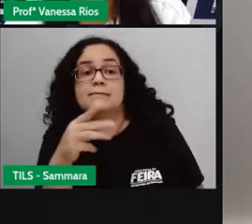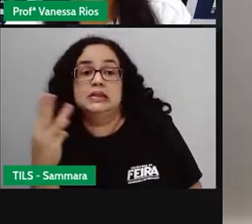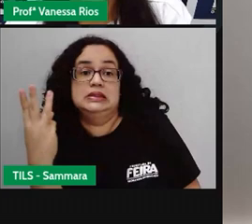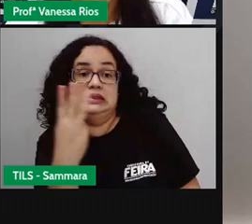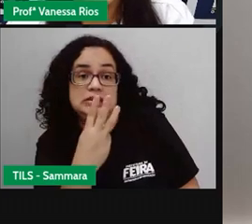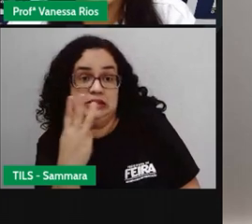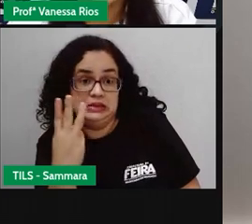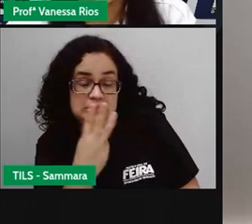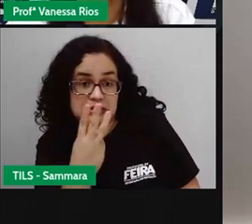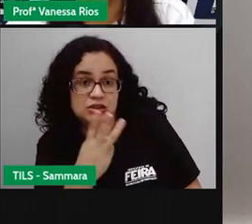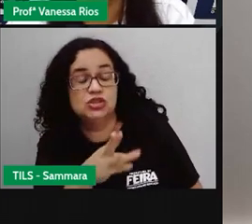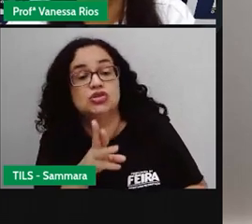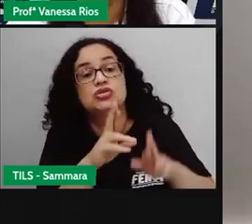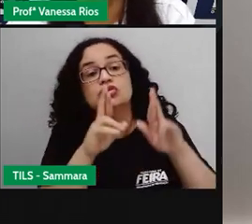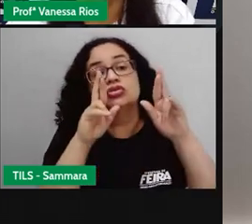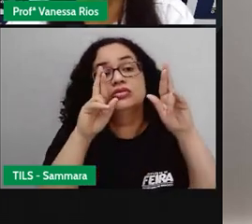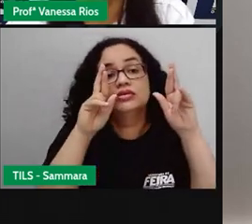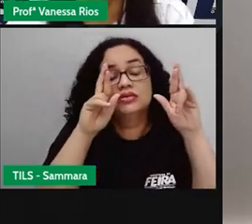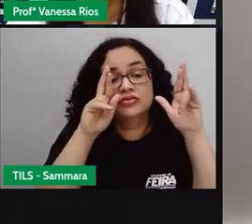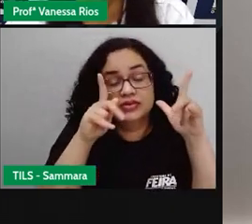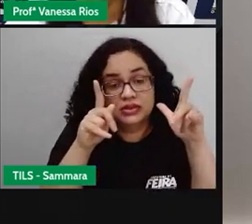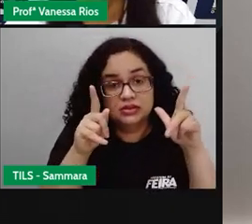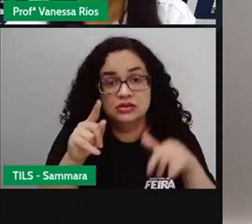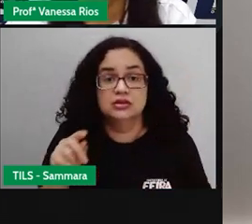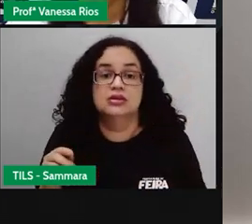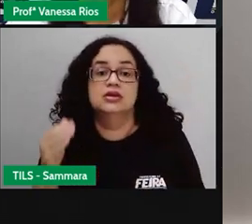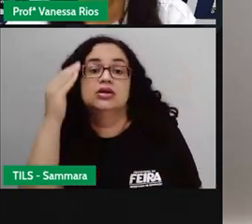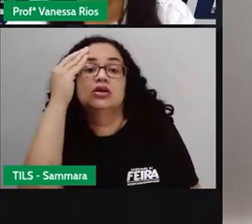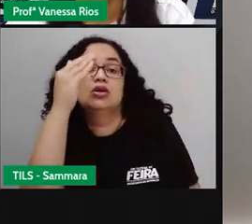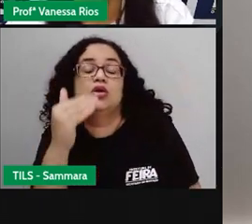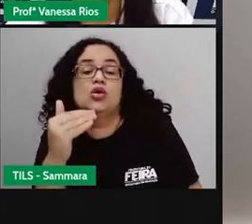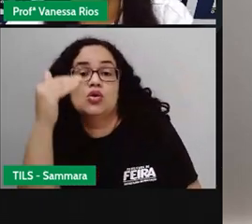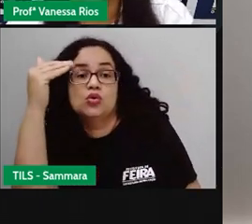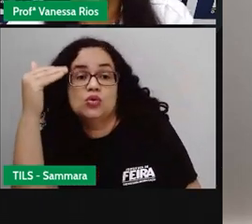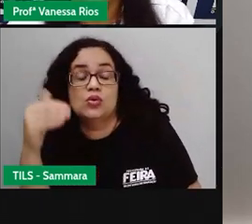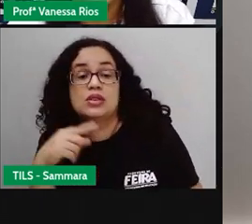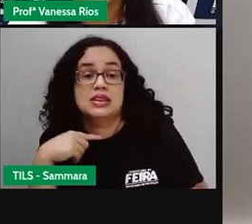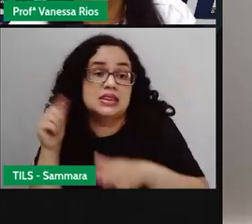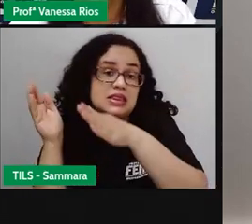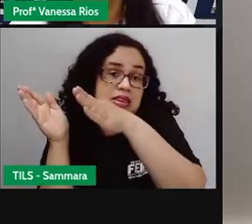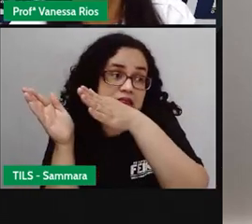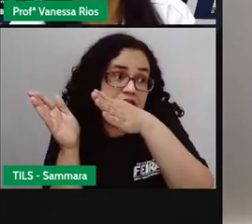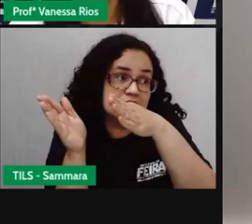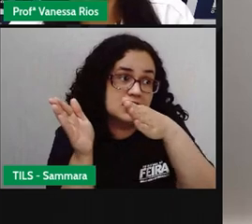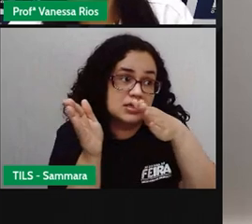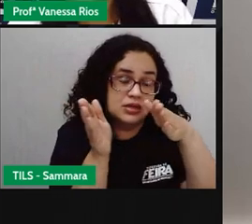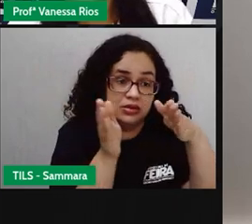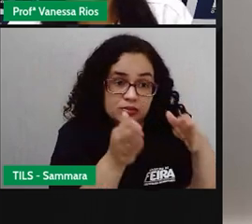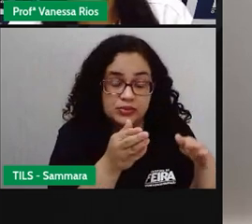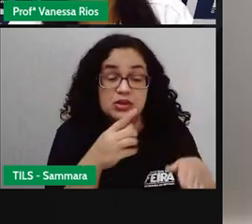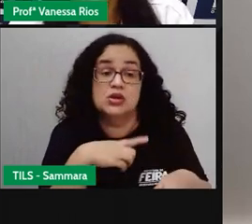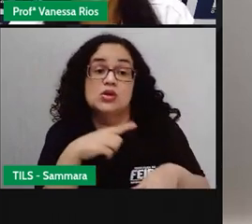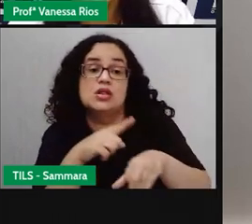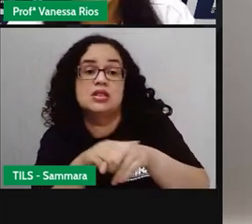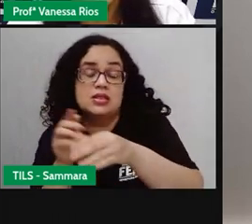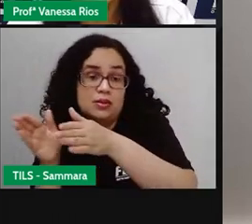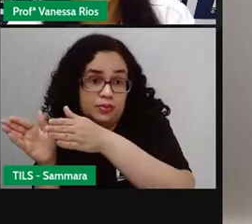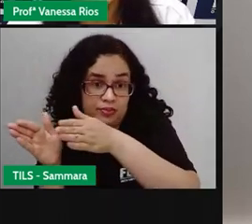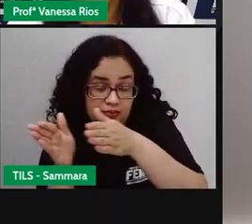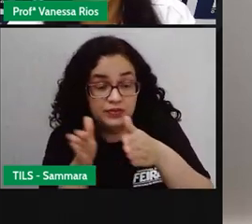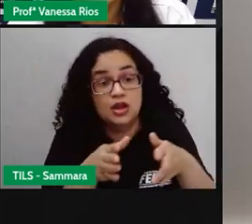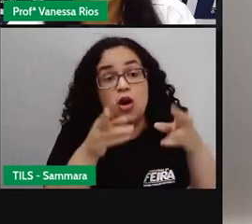imagens diferentes para a gente observar aí, ó, o decorrer do tempo, né, o caminho que o tempo faz.